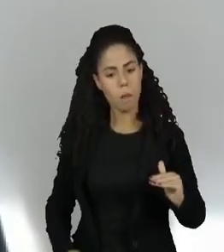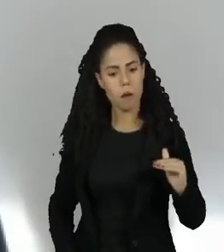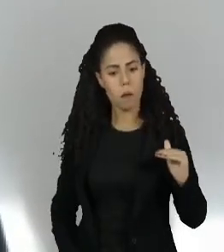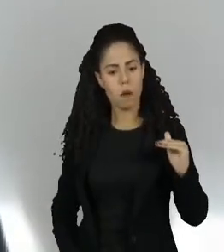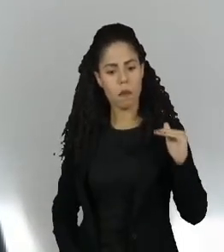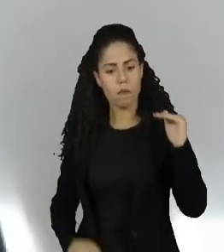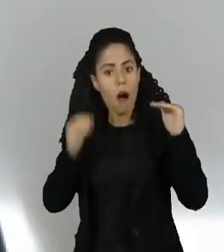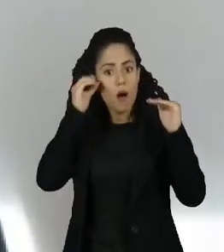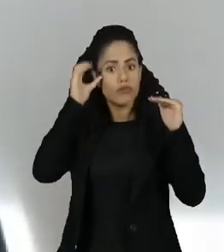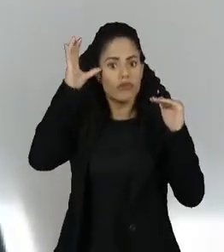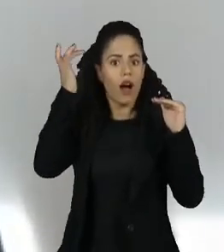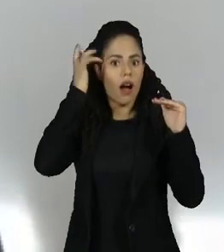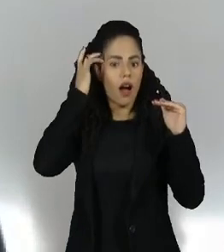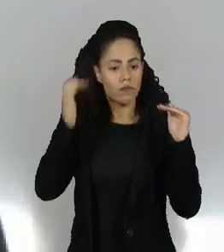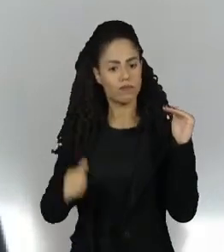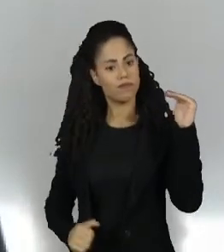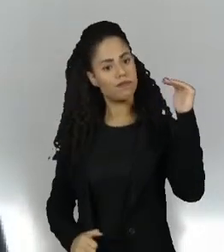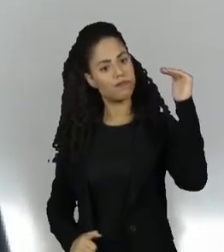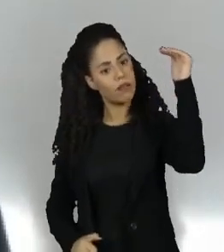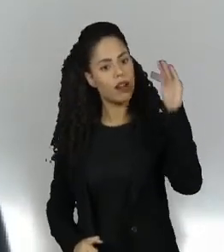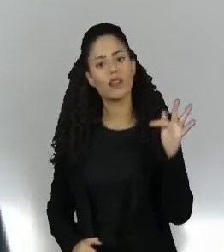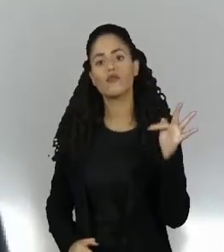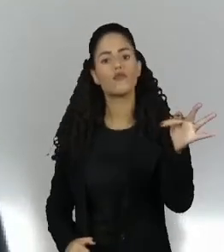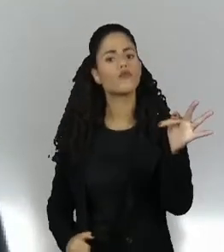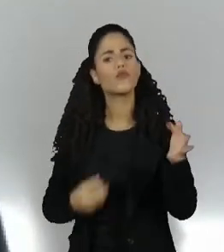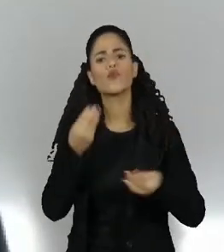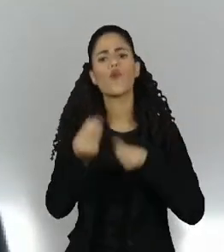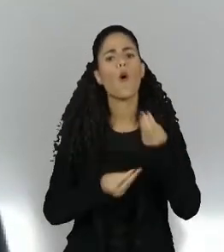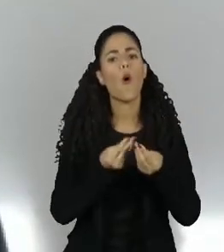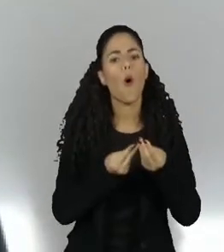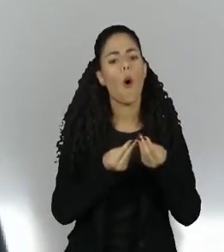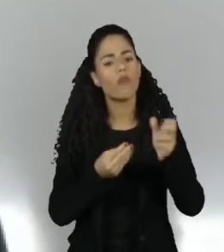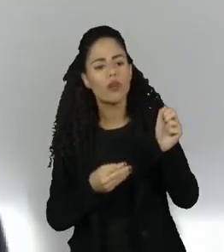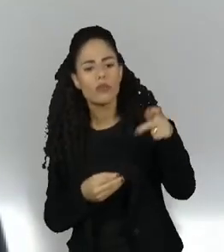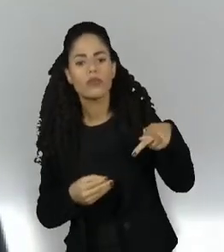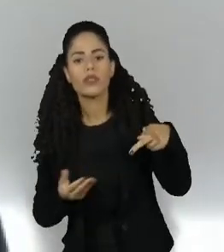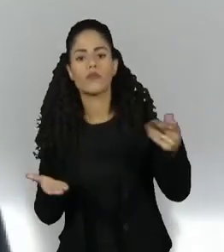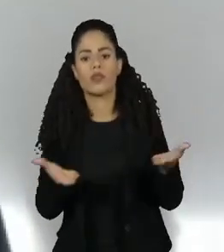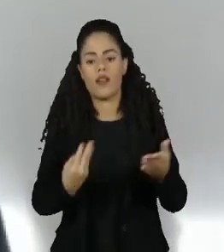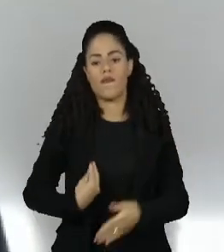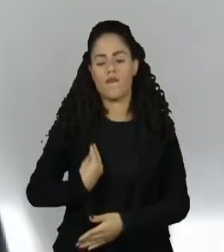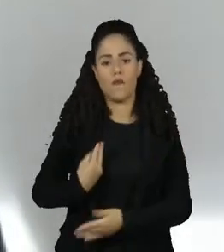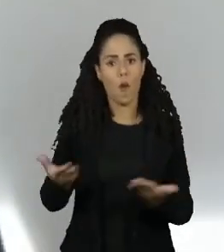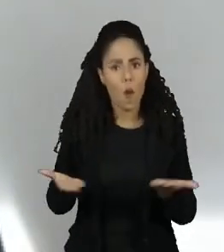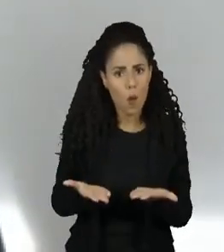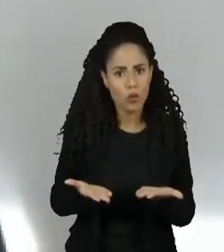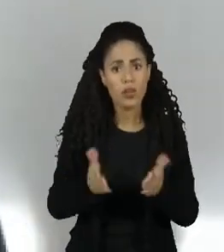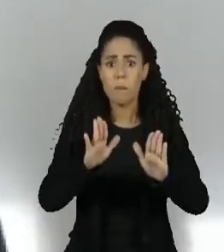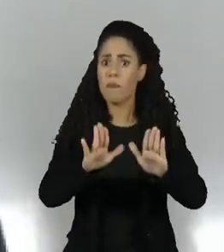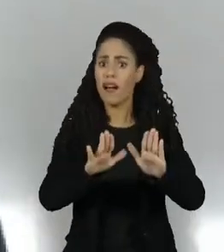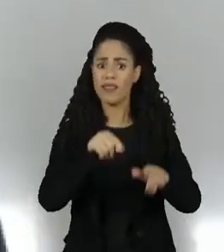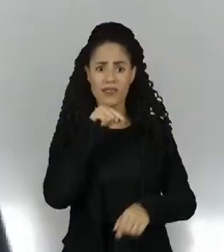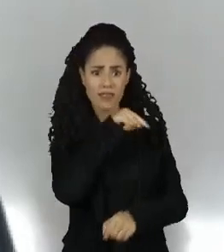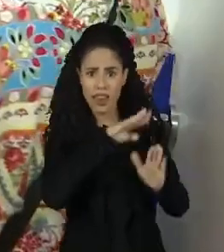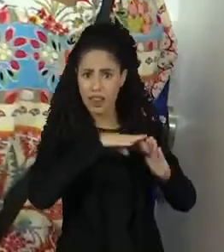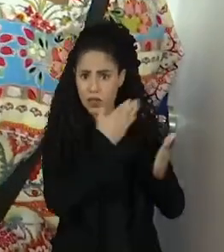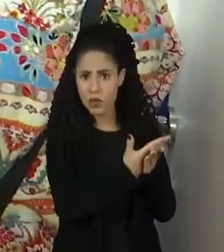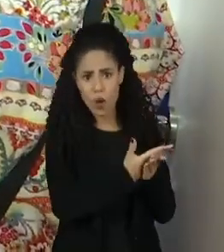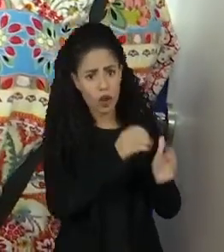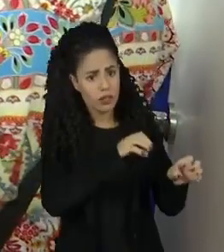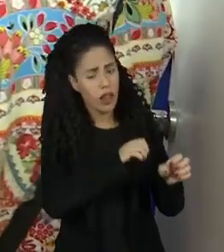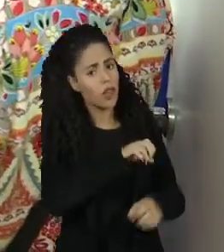tinham que ter uma noção, uma breve noção, daquilo que a gente vive hoje, daquilo que espera ela ao final.